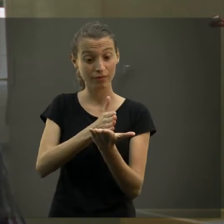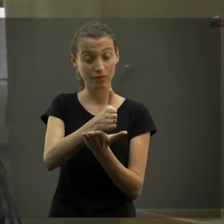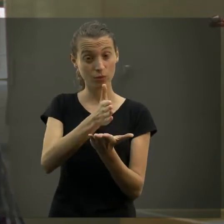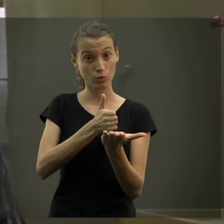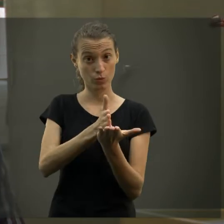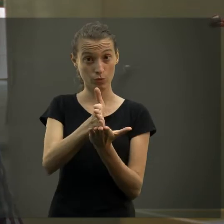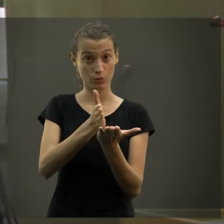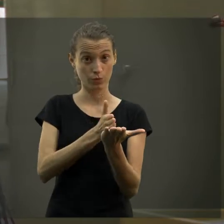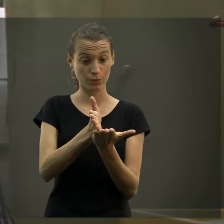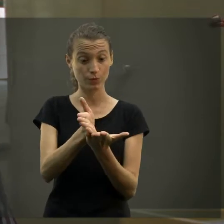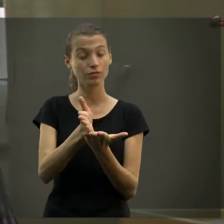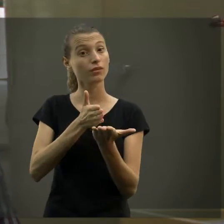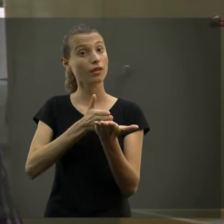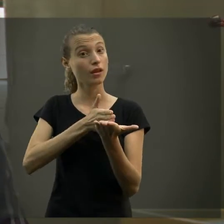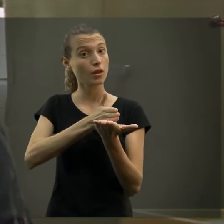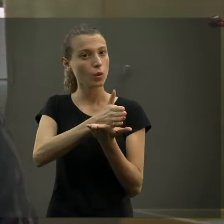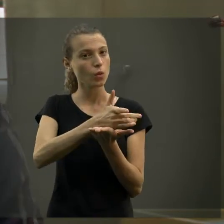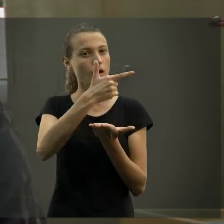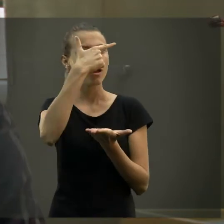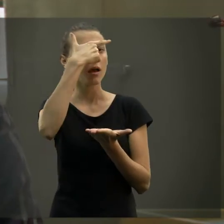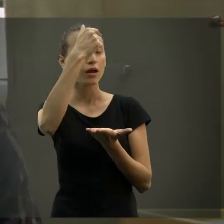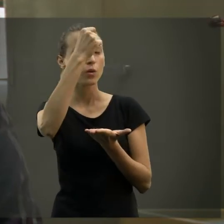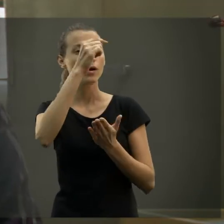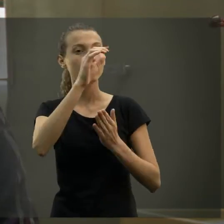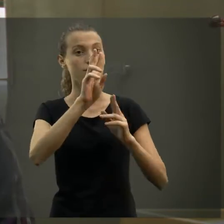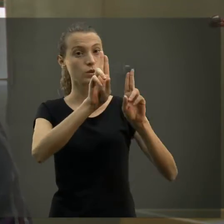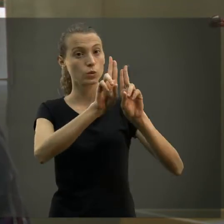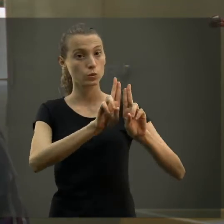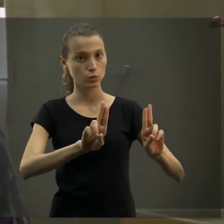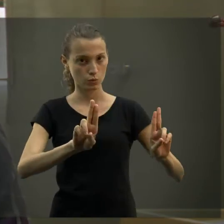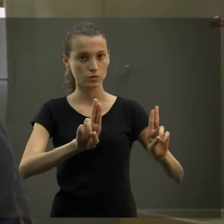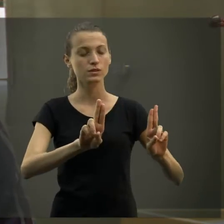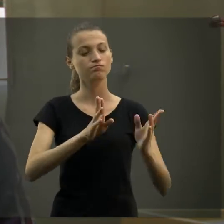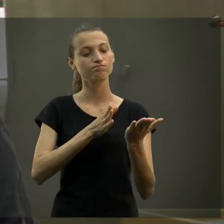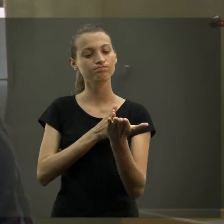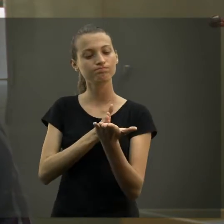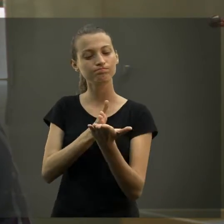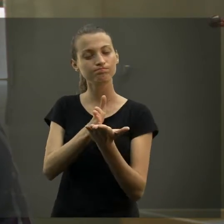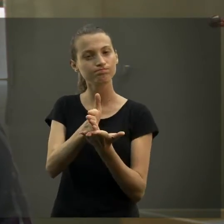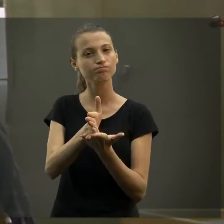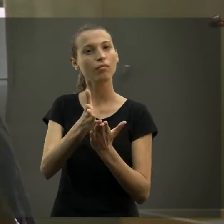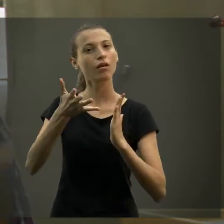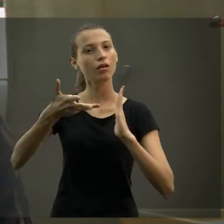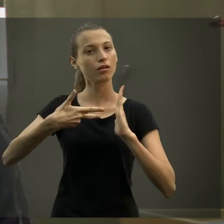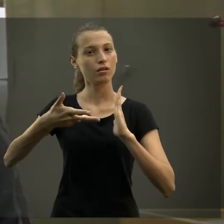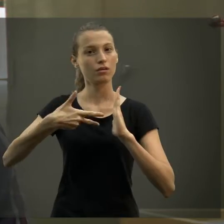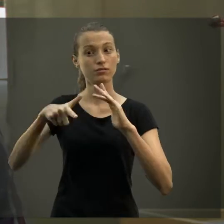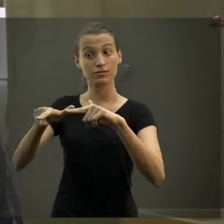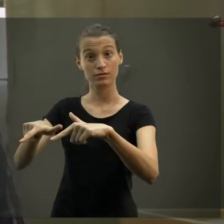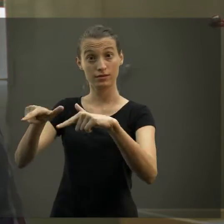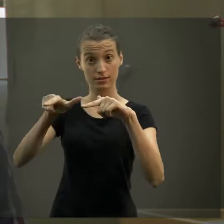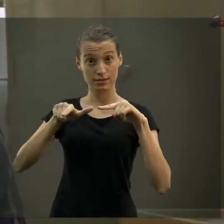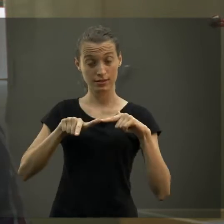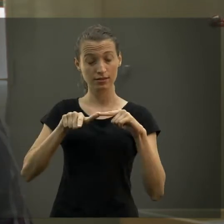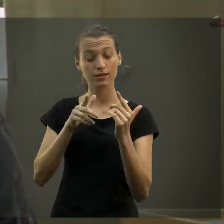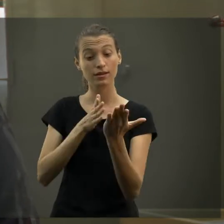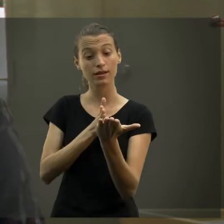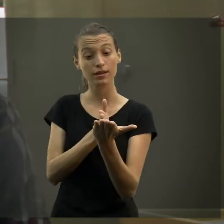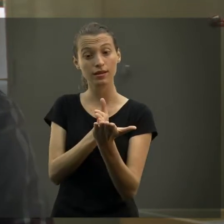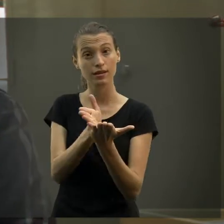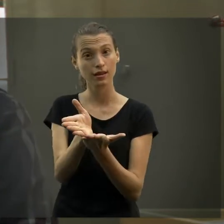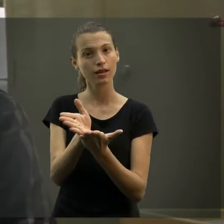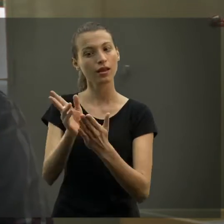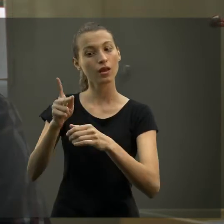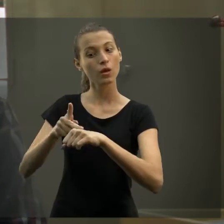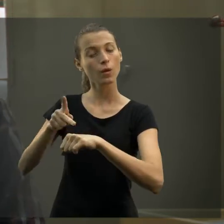Um que foi o curso em formação em nível superior, promovido pela UFSC. O outro foi a certificação desses profissionais por meio de um